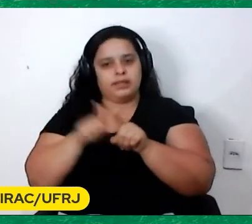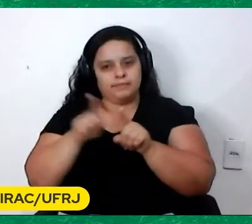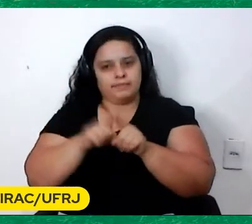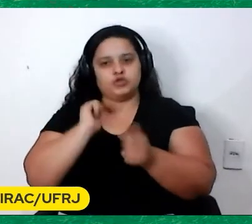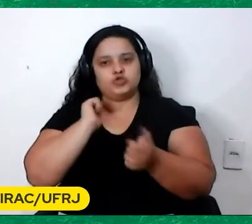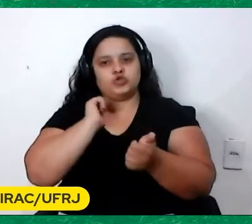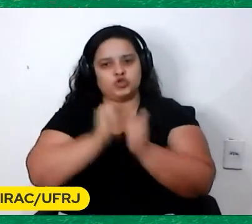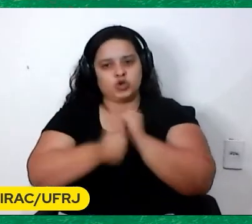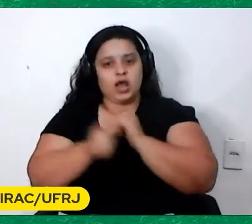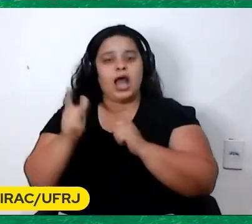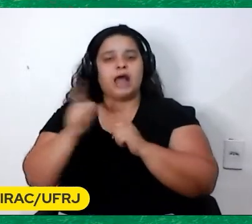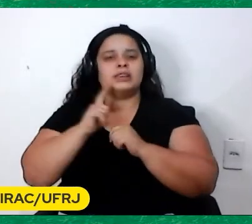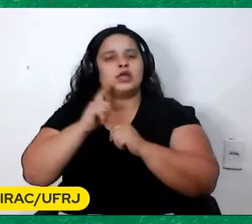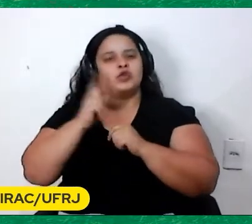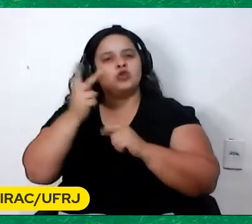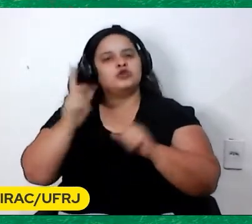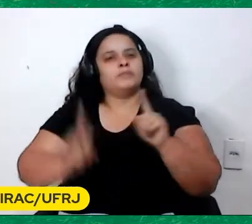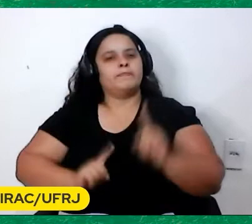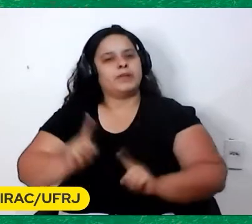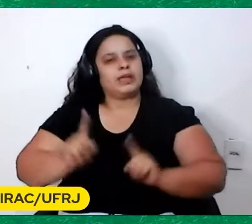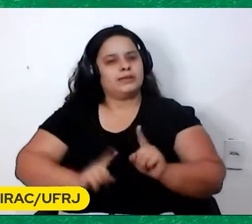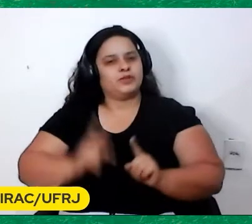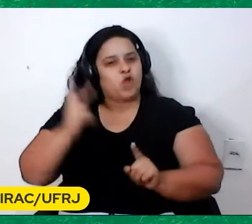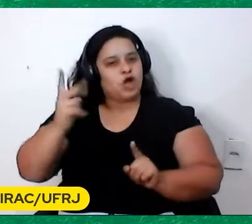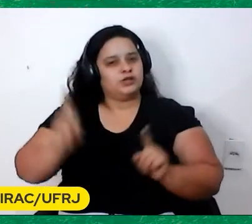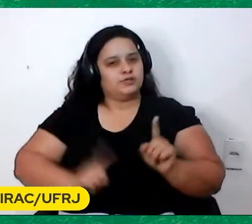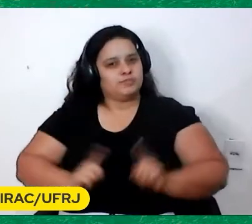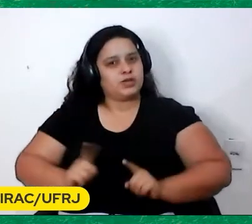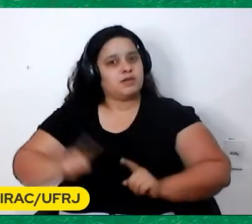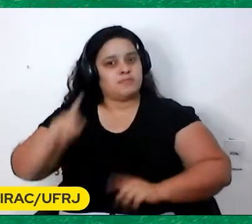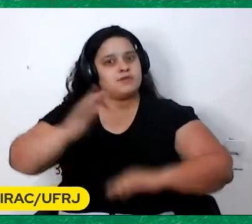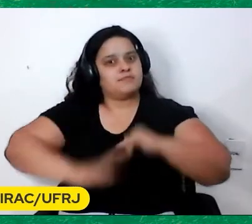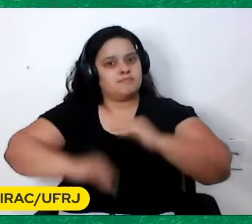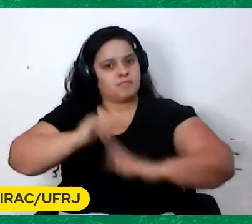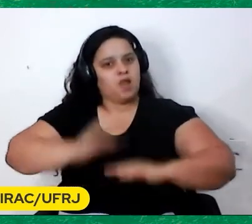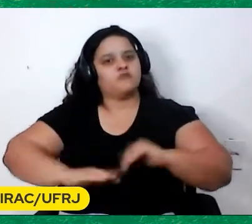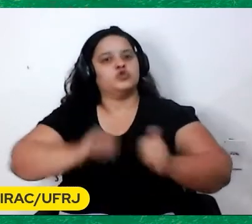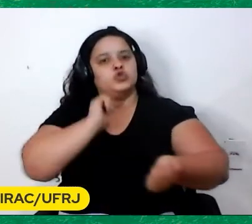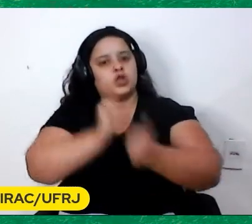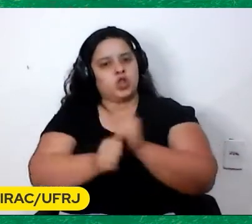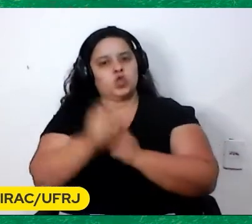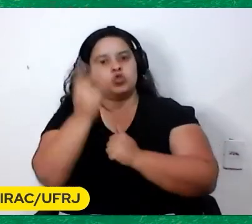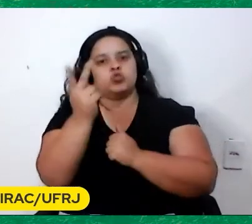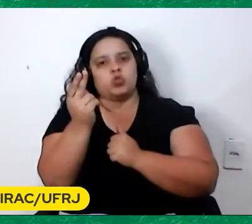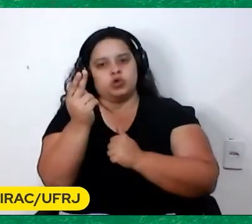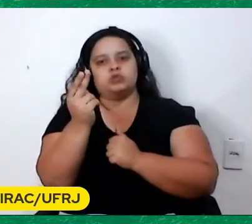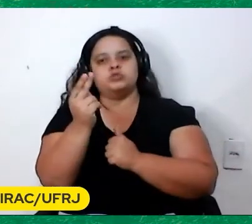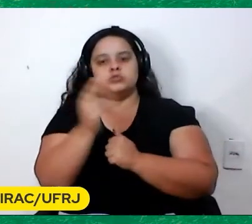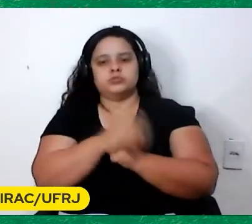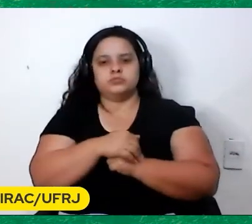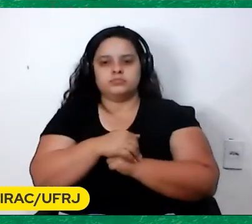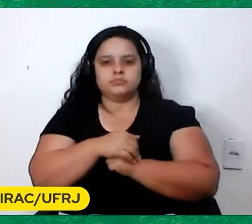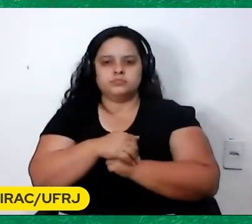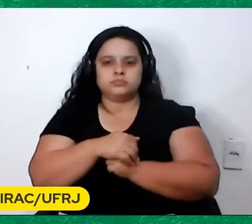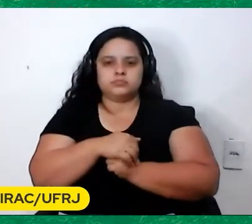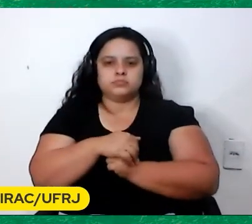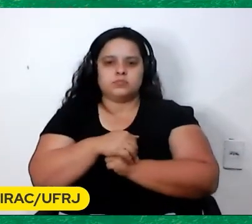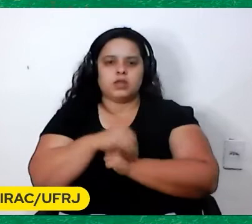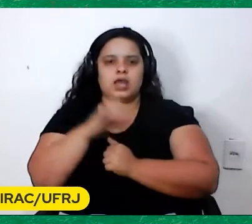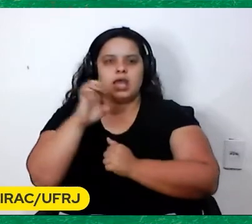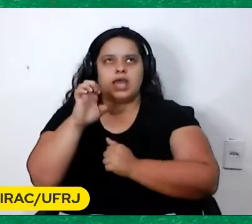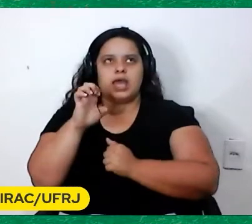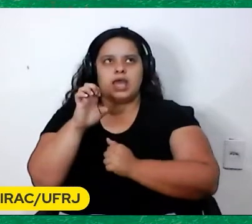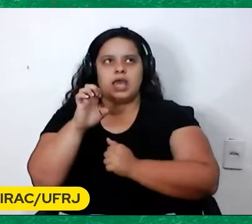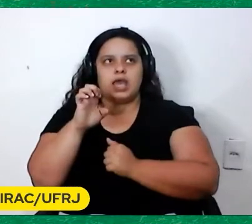craques Parece que jogavam Bem melhor Foi craque Foi né Pois é Acho que Écio Se não me engano Um tal de Écio